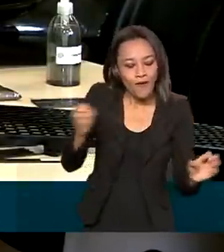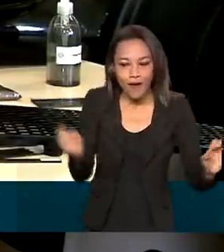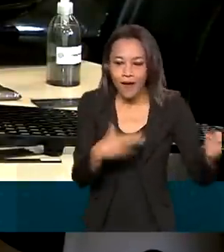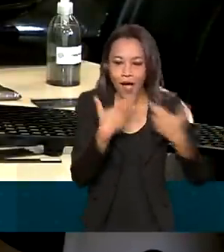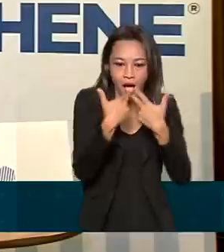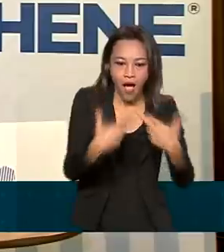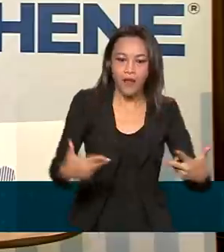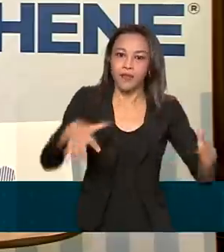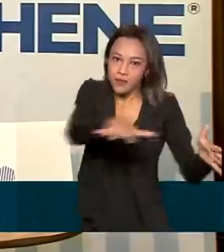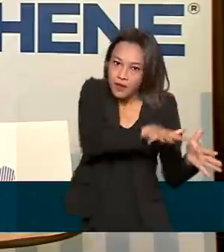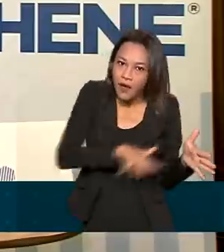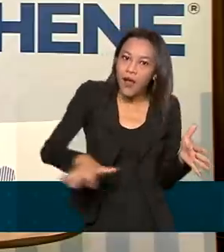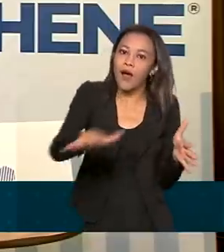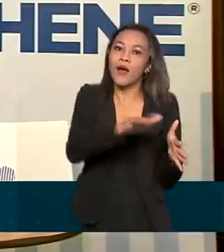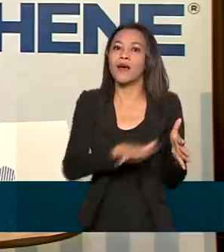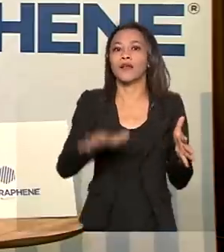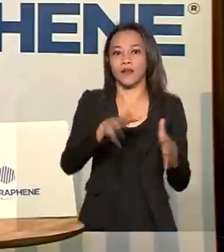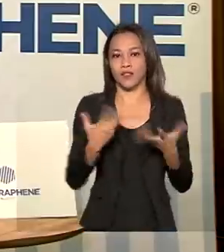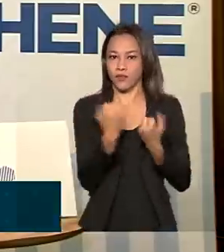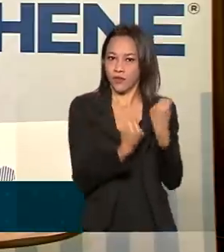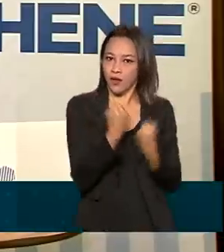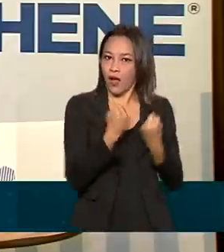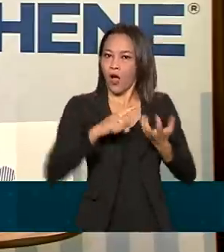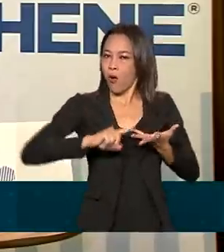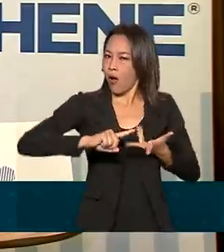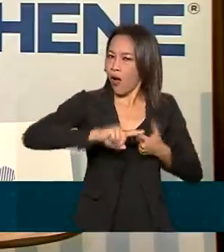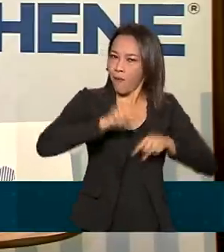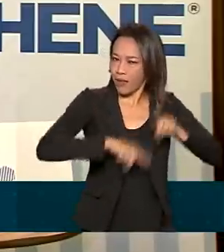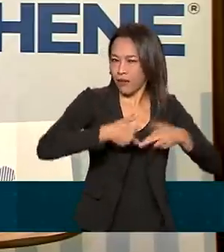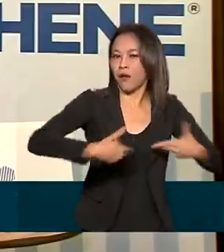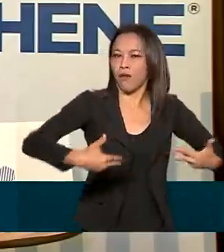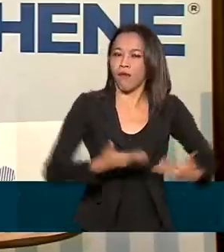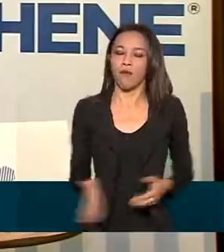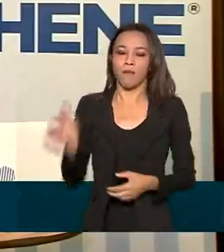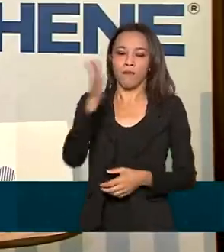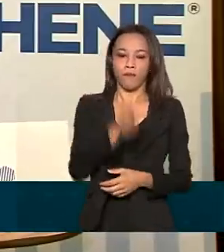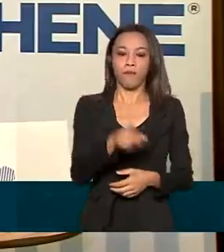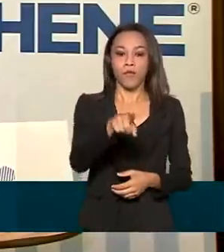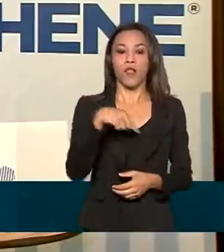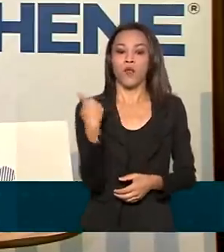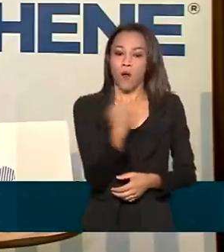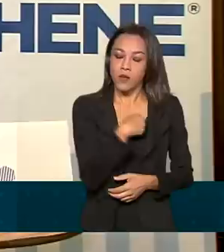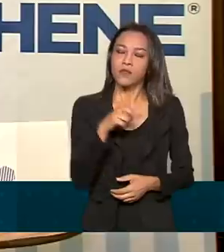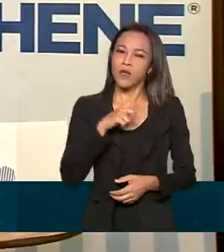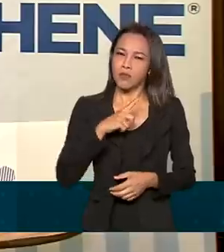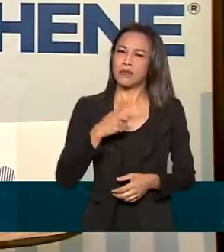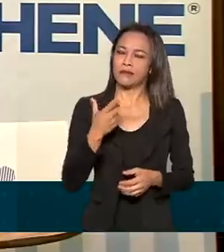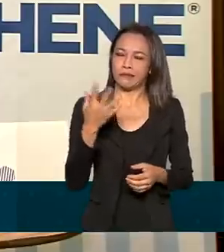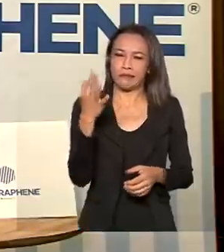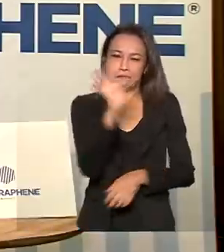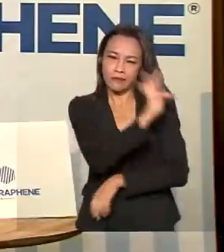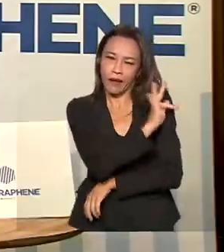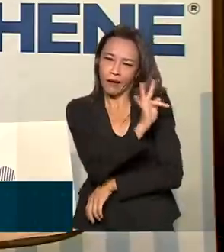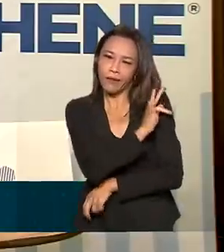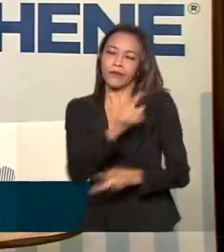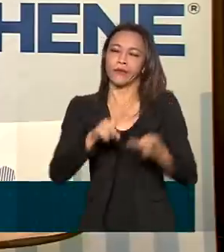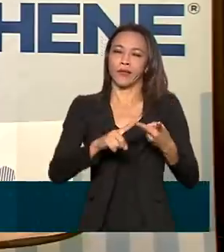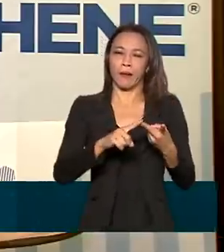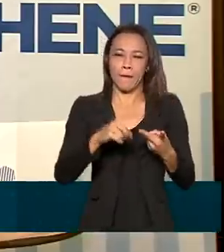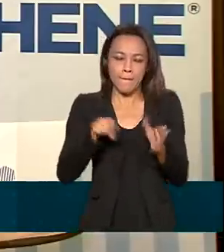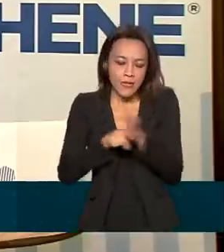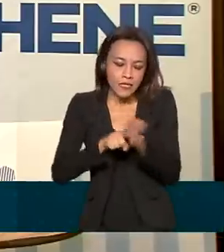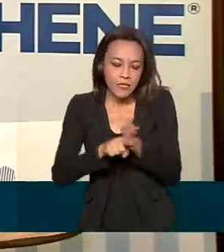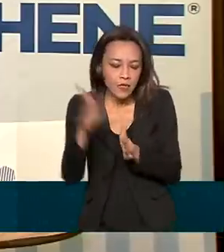automotiva. Nós dominamos a técnica hoje de produção de grafeno e também temos pesquisas robustas e já com